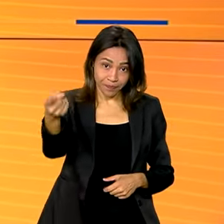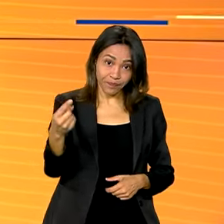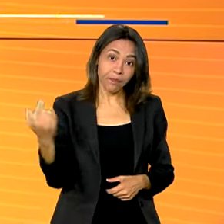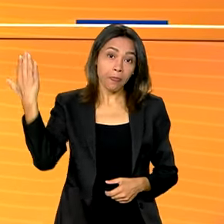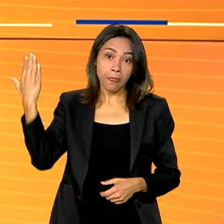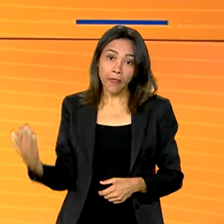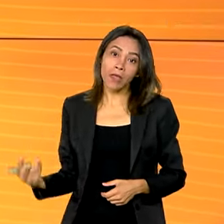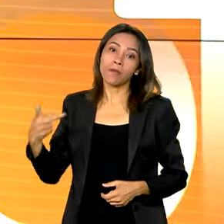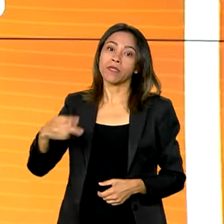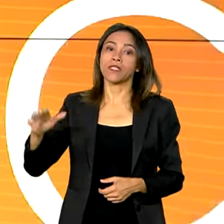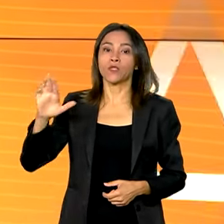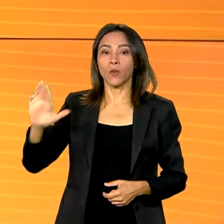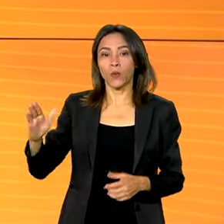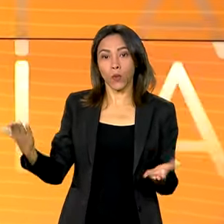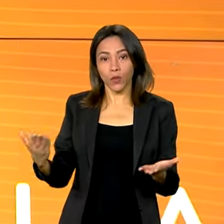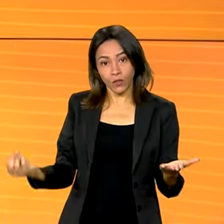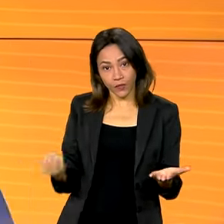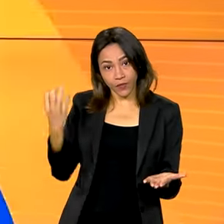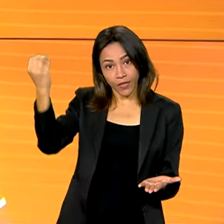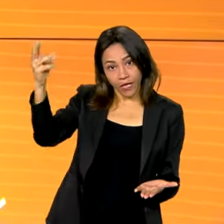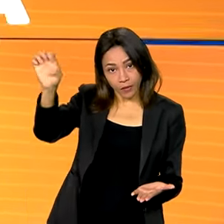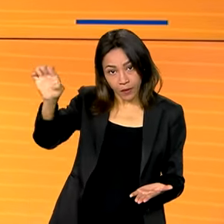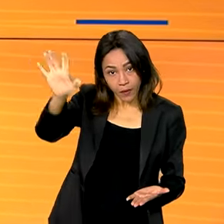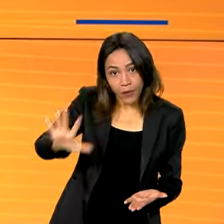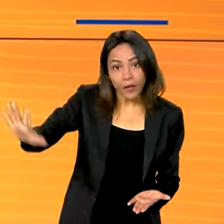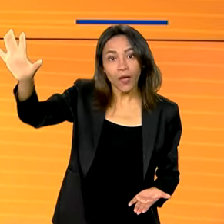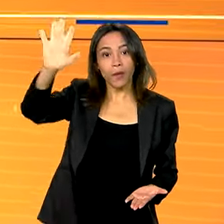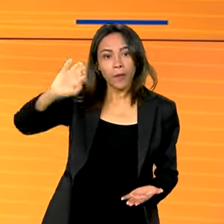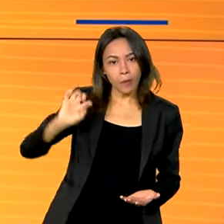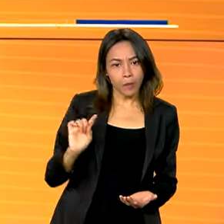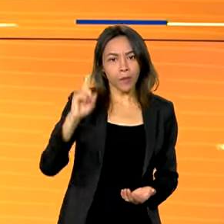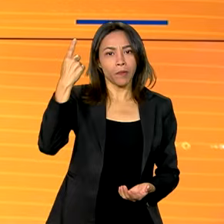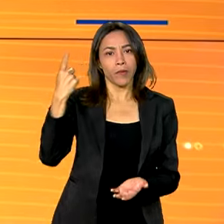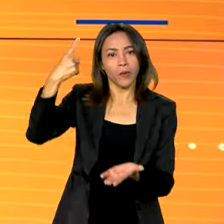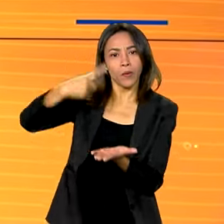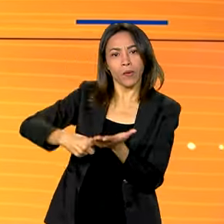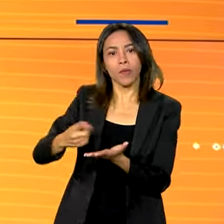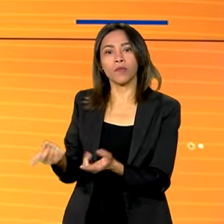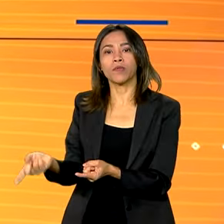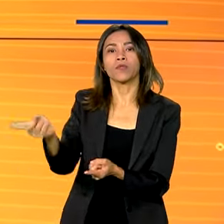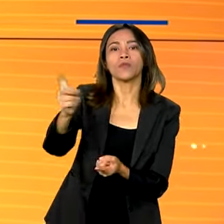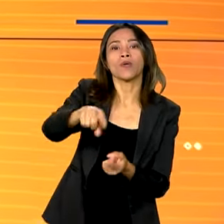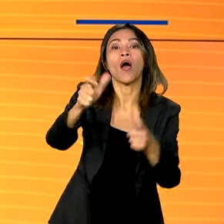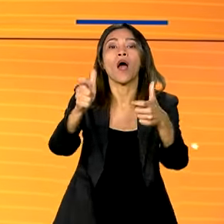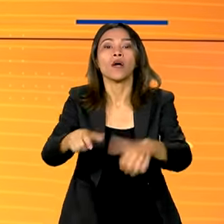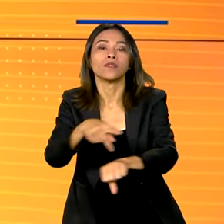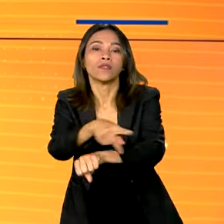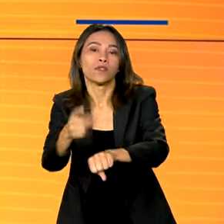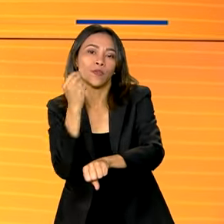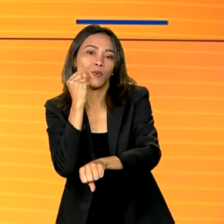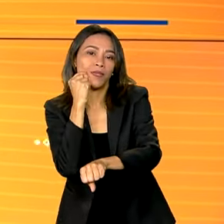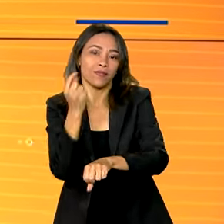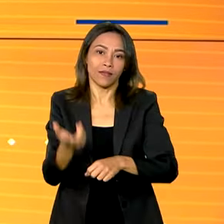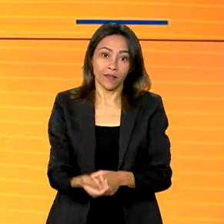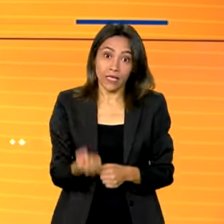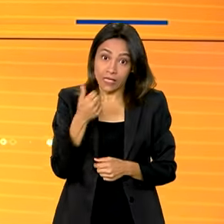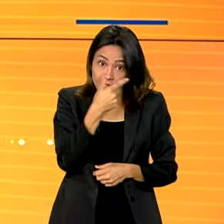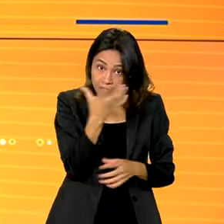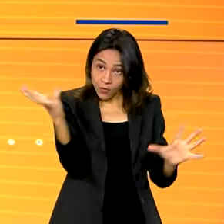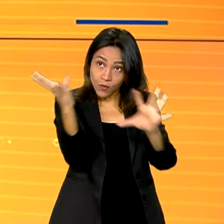presidente Lula embarca hoje para uma viagem à Europa. O primeiro compromisso é em Genebra, na Suíça. E 650